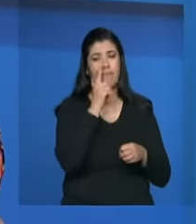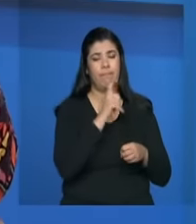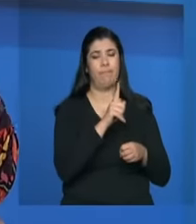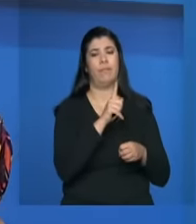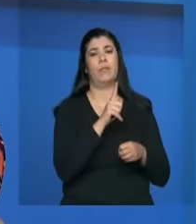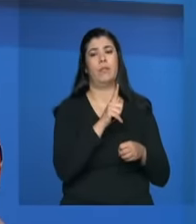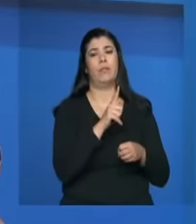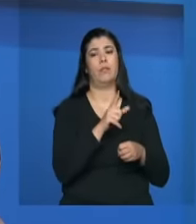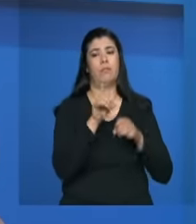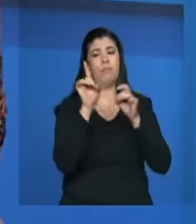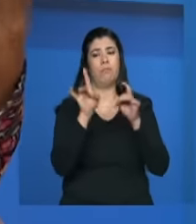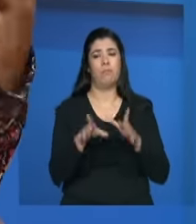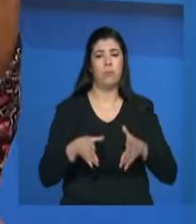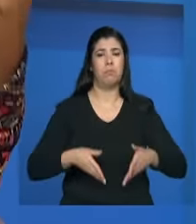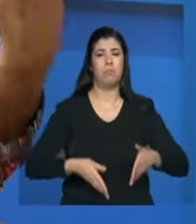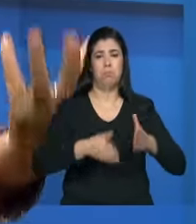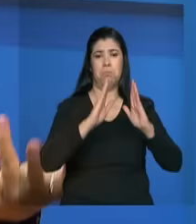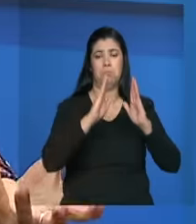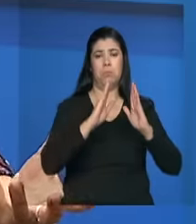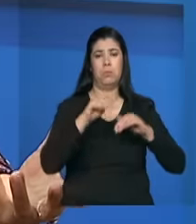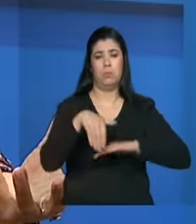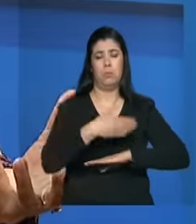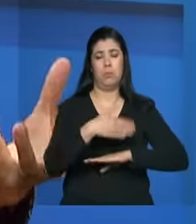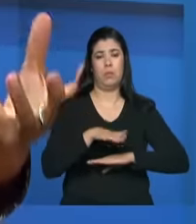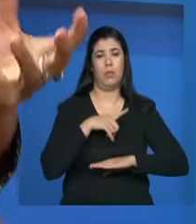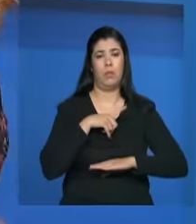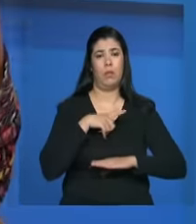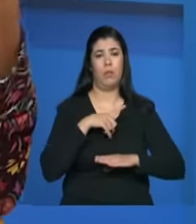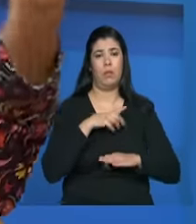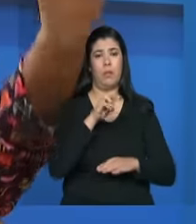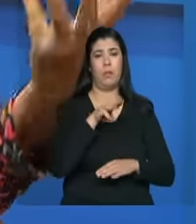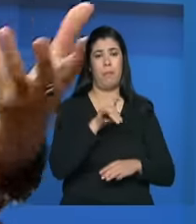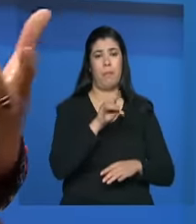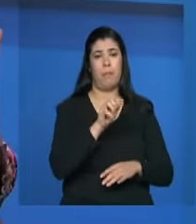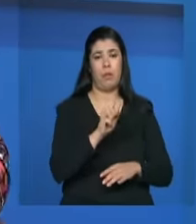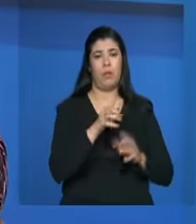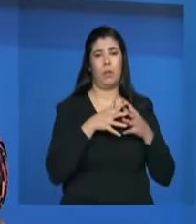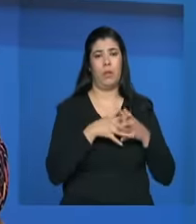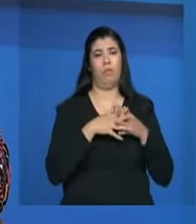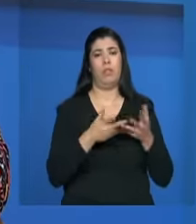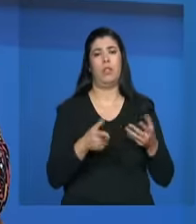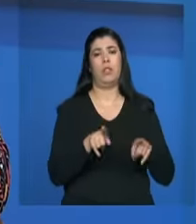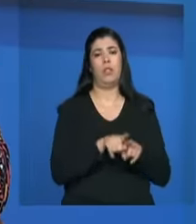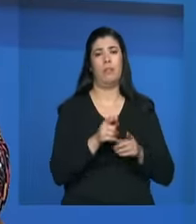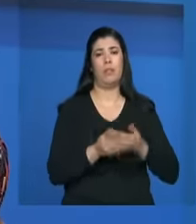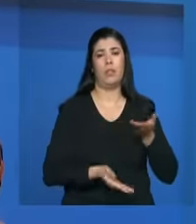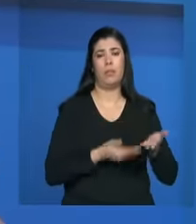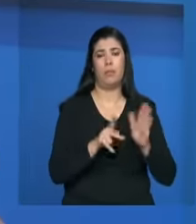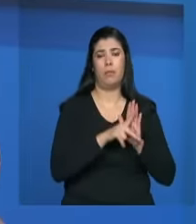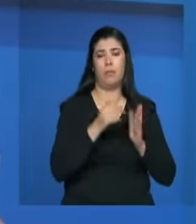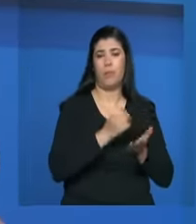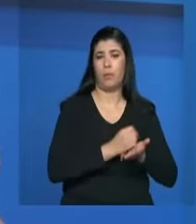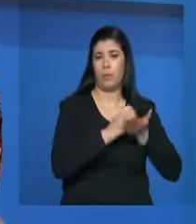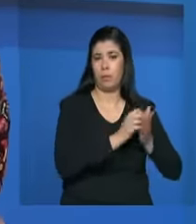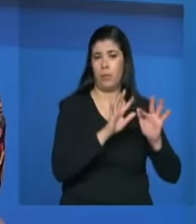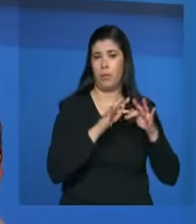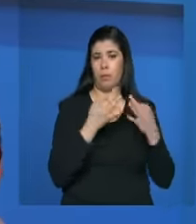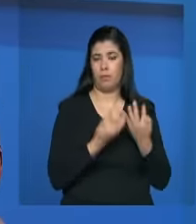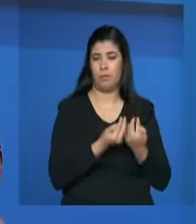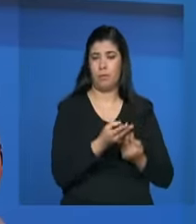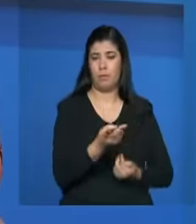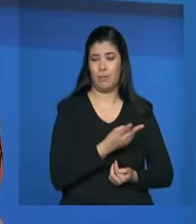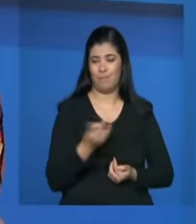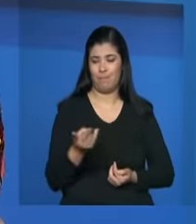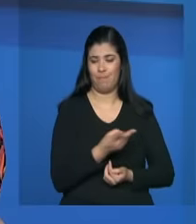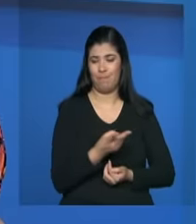sair daquela trajetória ela ainda tem a média complexidade onde é todo um serviço também de apoio dessas famílias e passou por essas duas